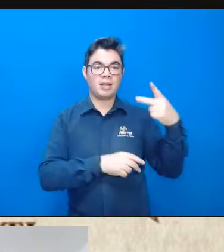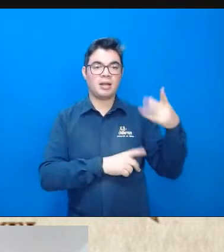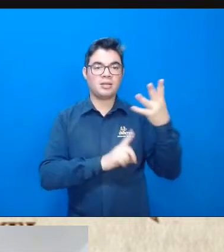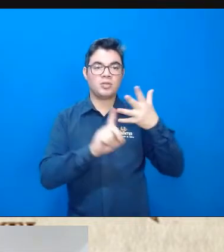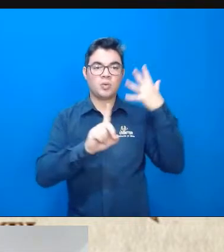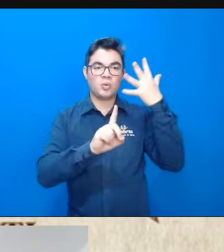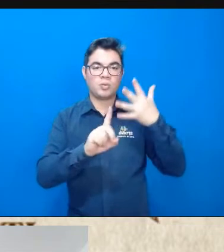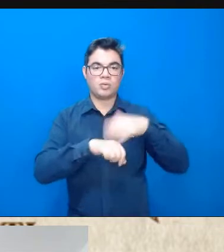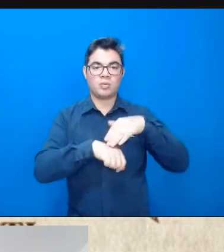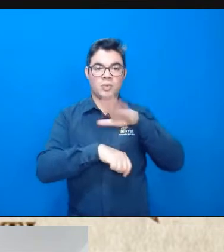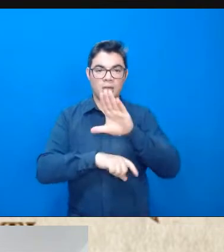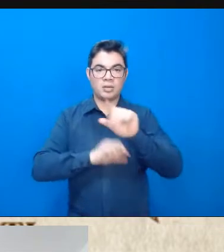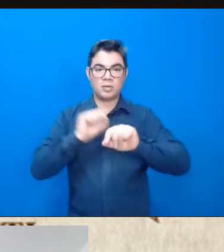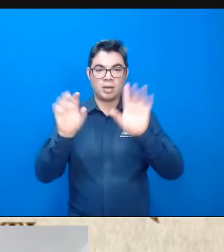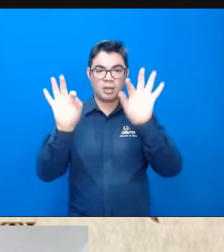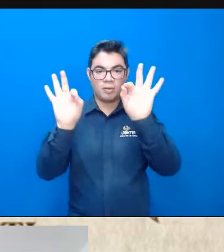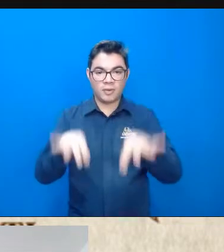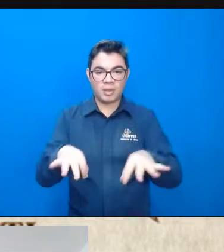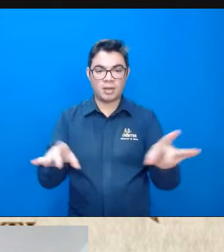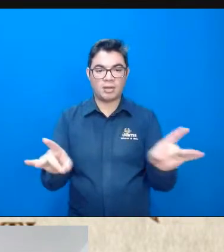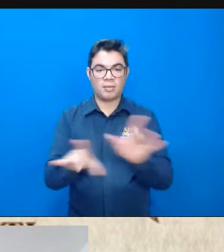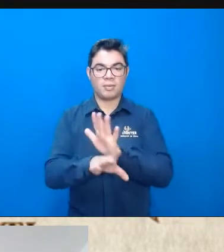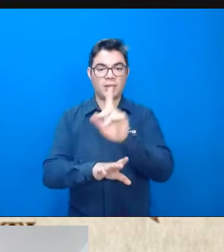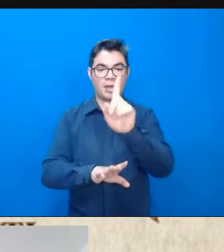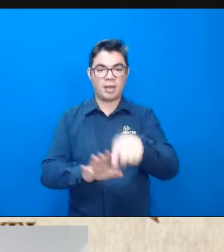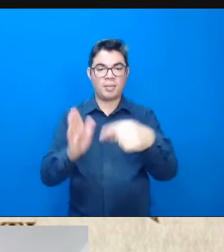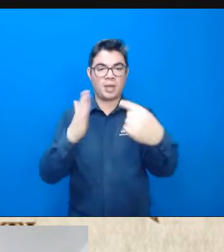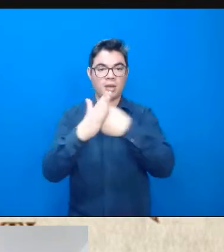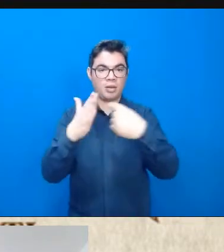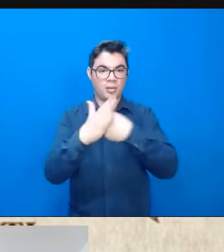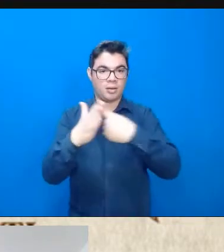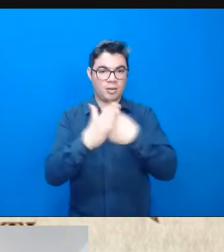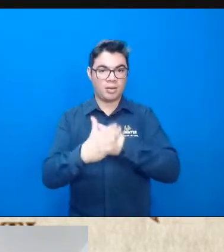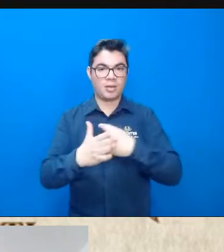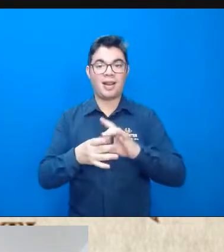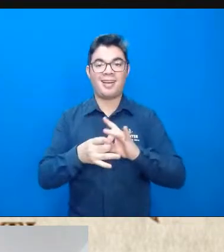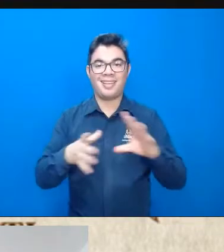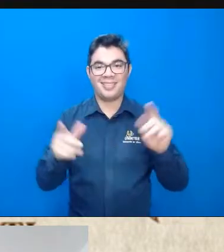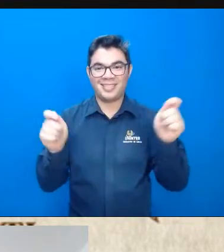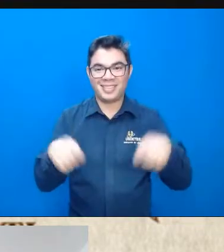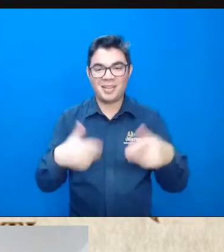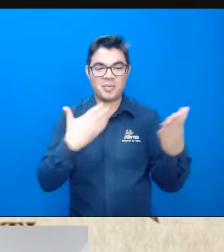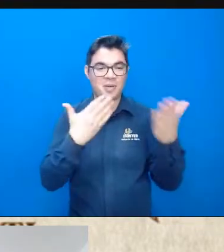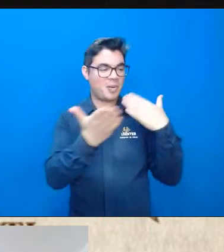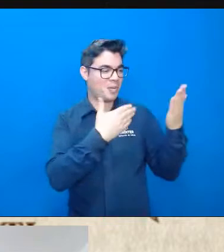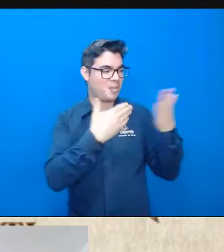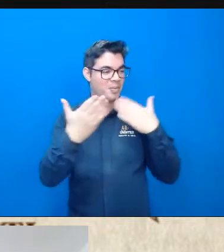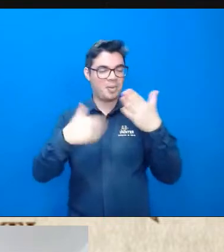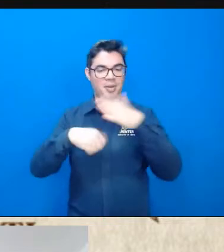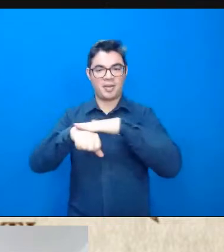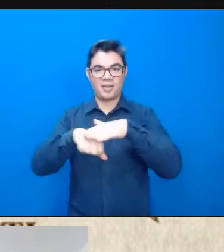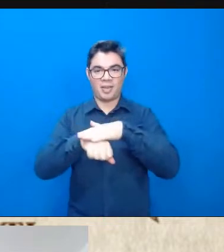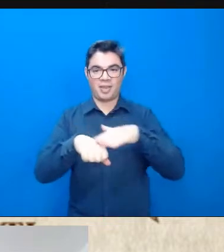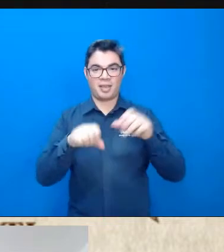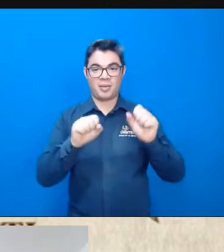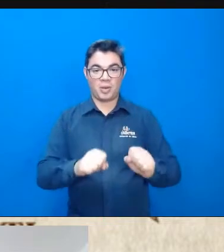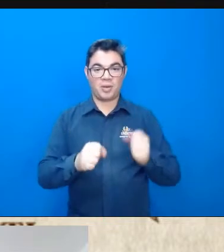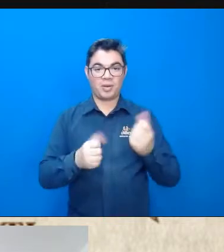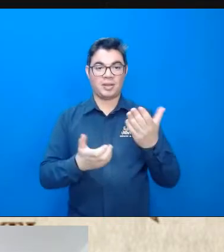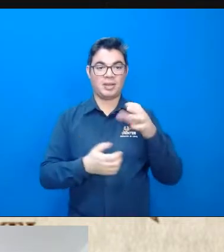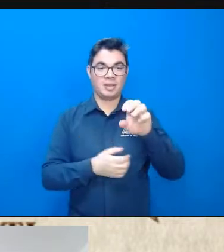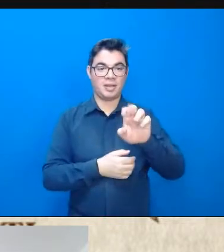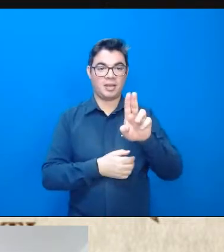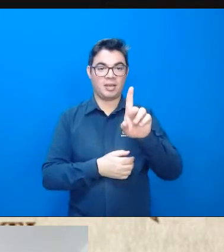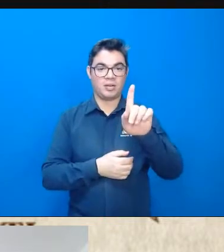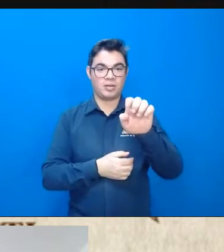e aí depois a gente faz aí um faz um um bate-papo uma conversa aí do Eugênio